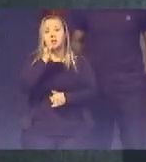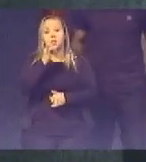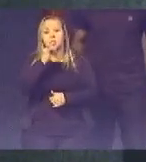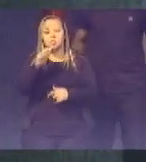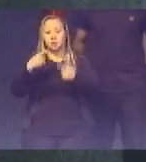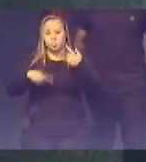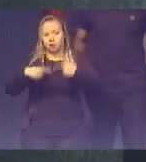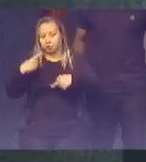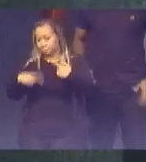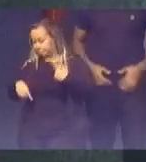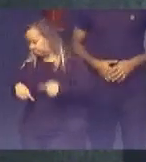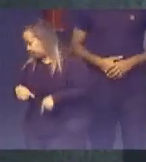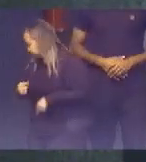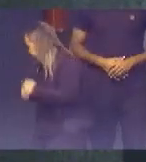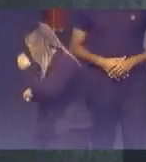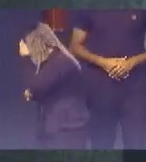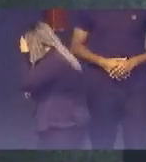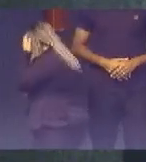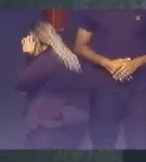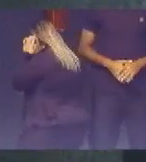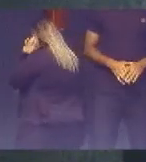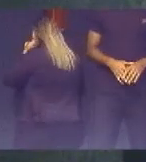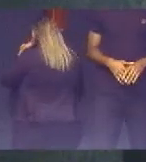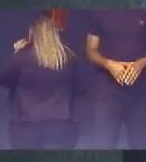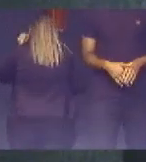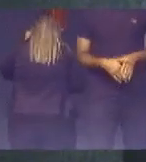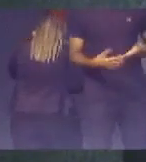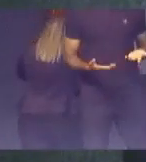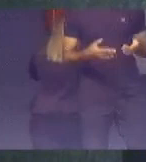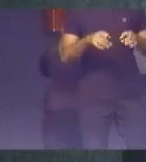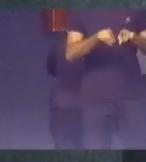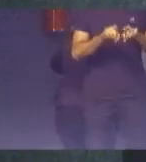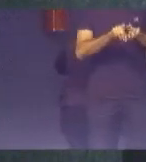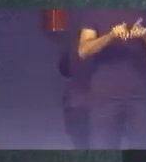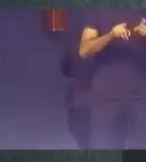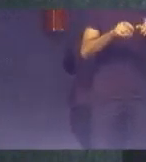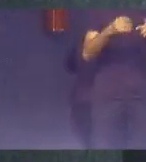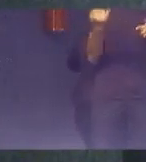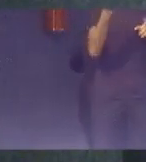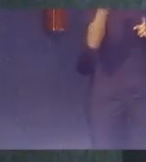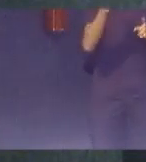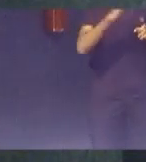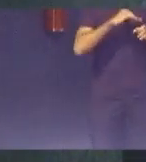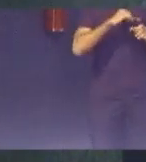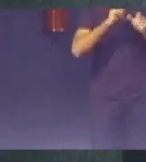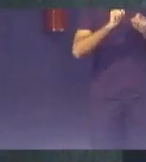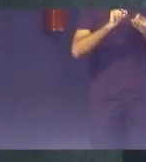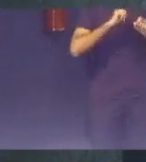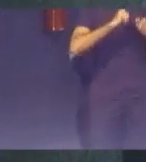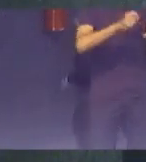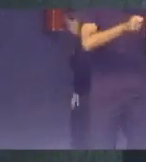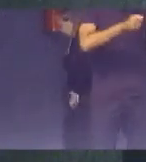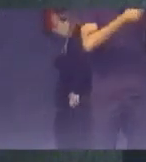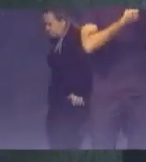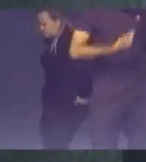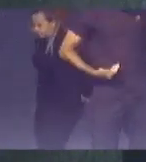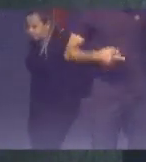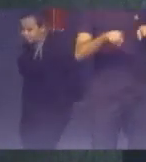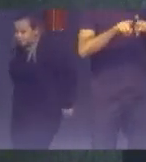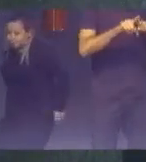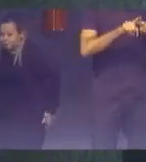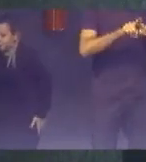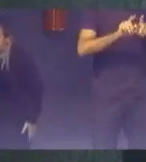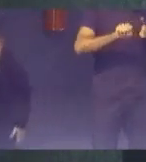política Que pode estar Anulando o efeito Positivo De uma outra Então por isso Que é importante A gente ter Essa governança E tentar